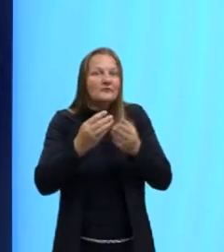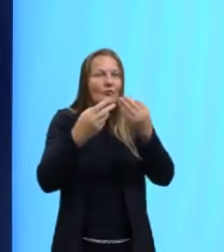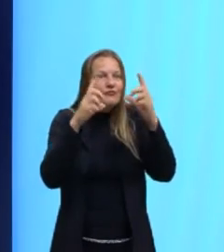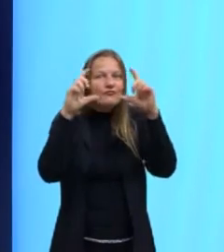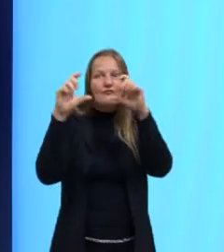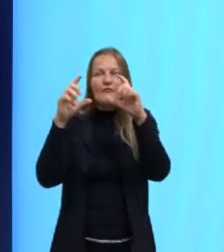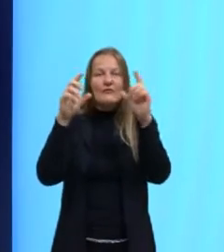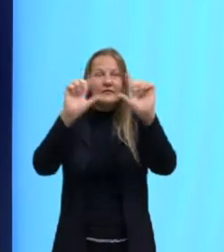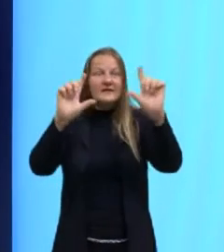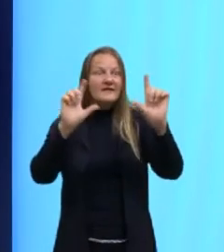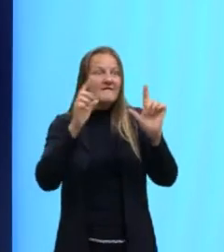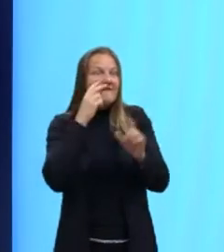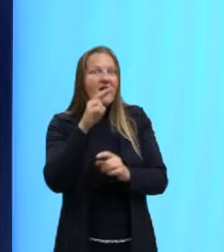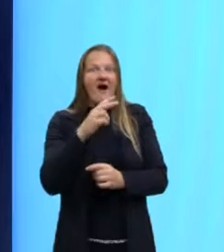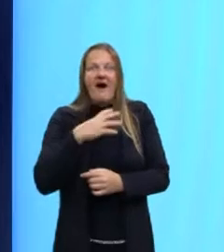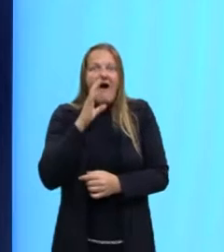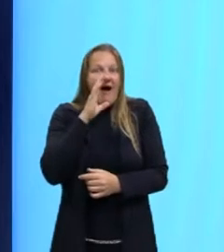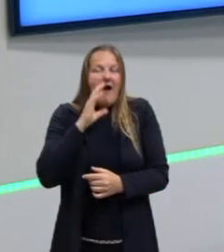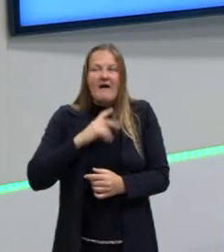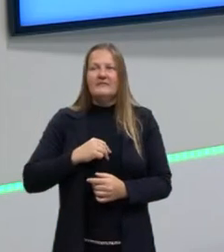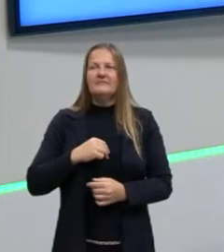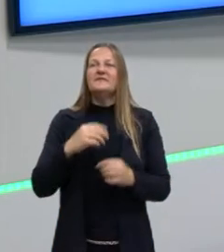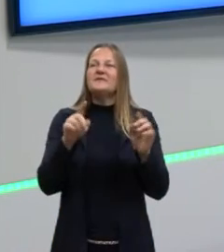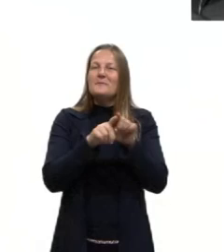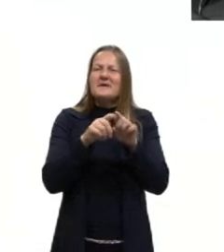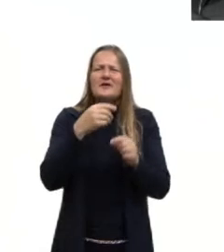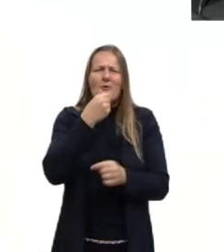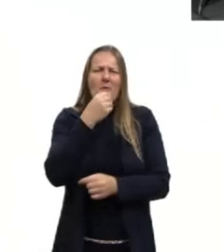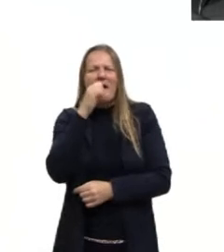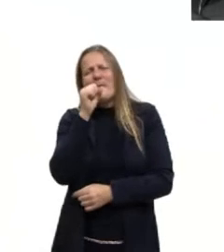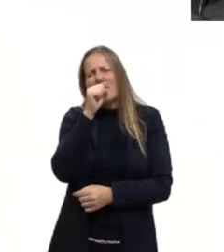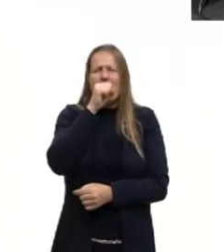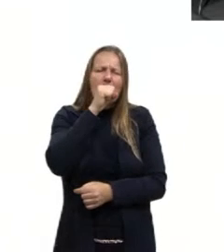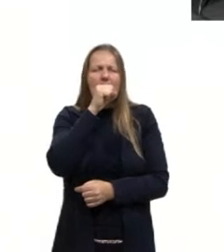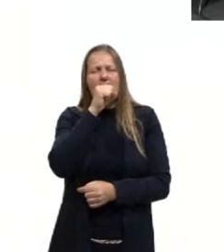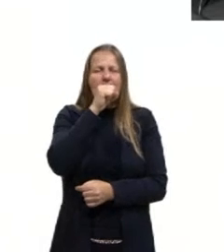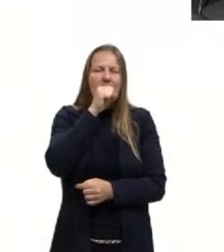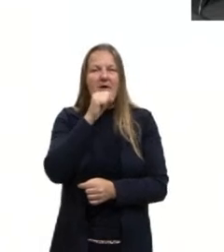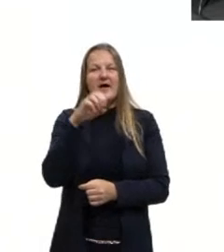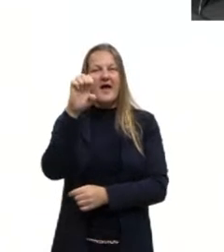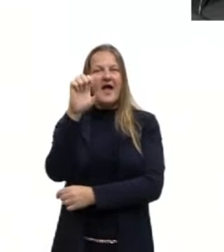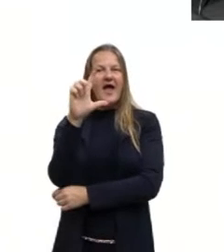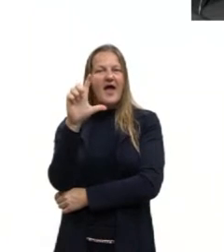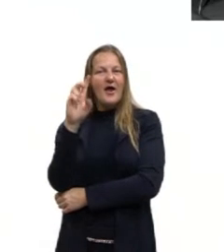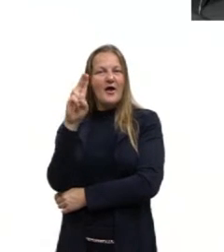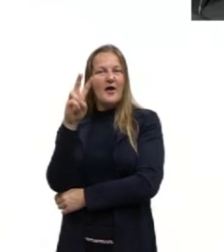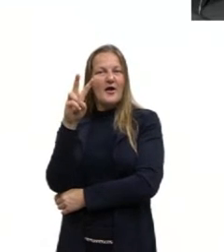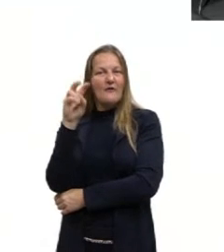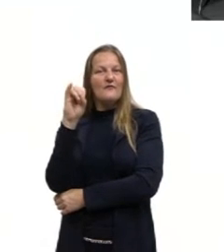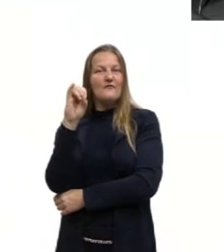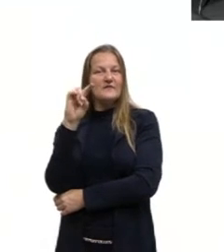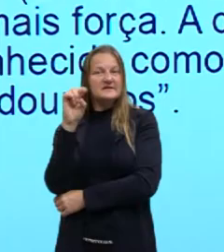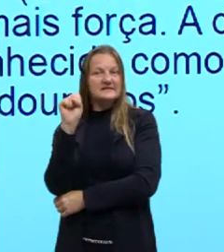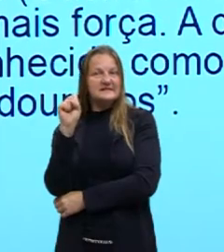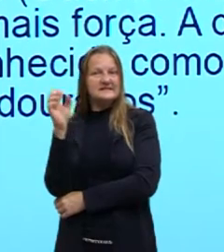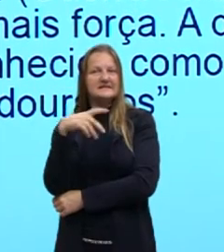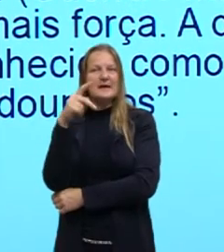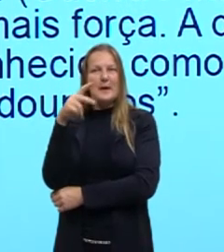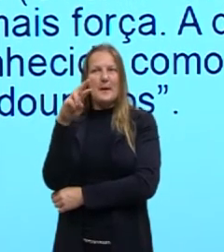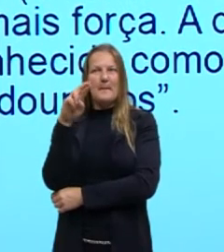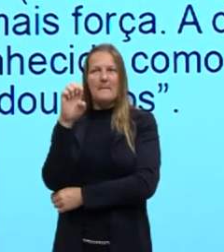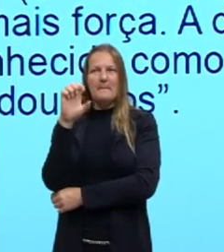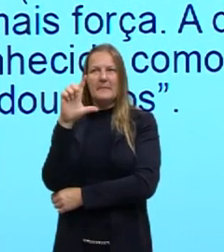50. Nós temos aqui o Elvis Presley, que é um grande nome do rock, que